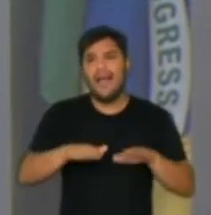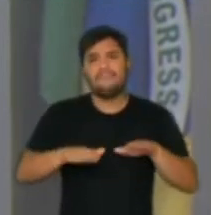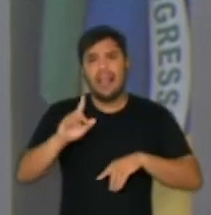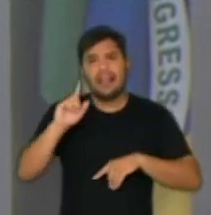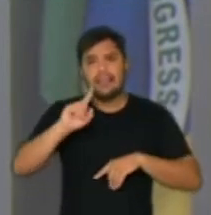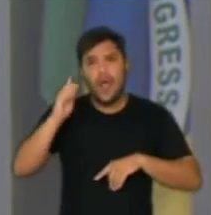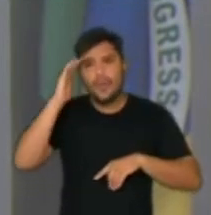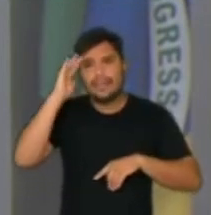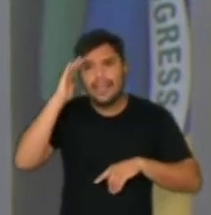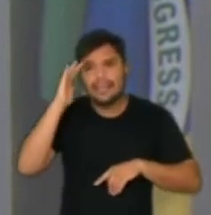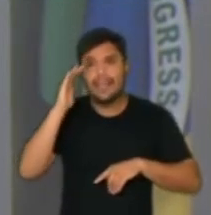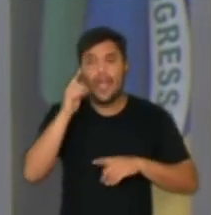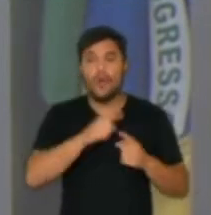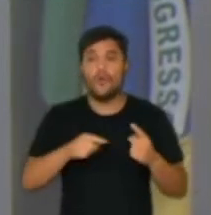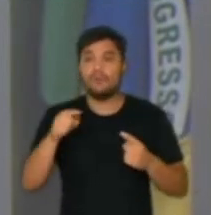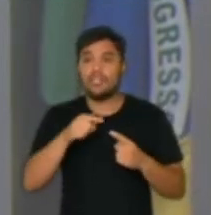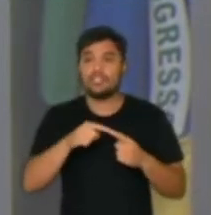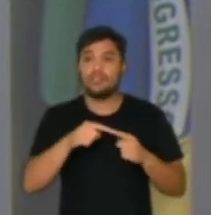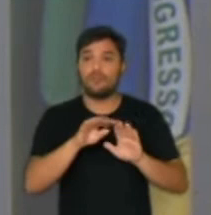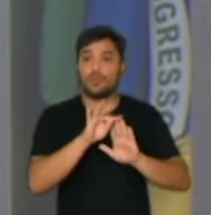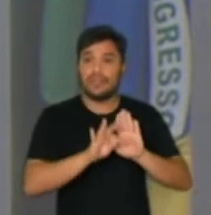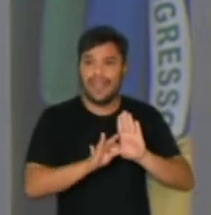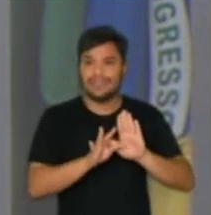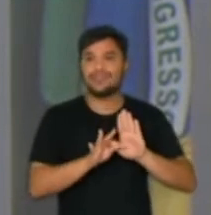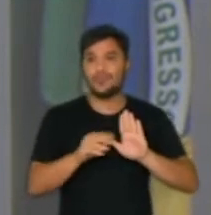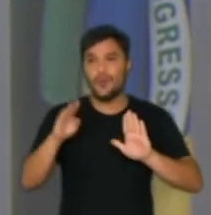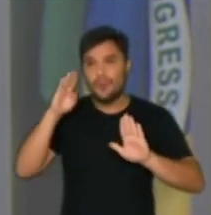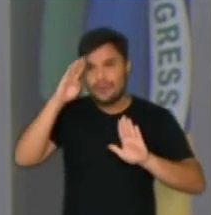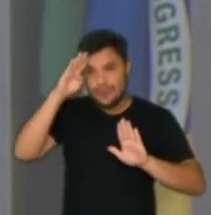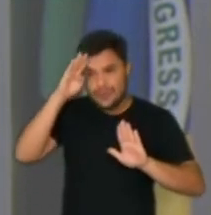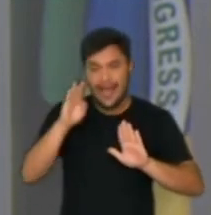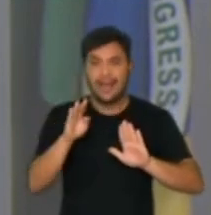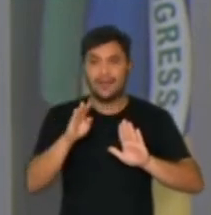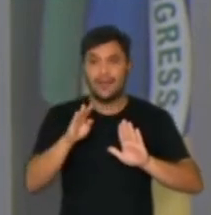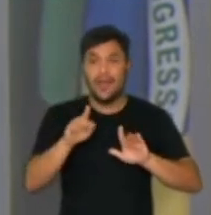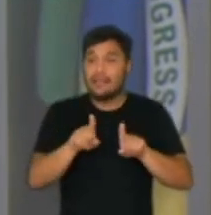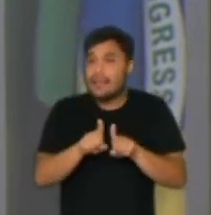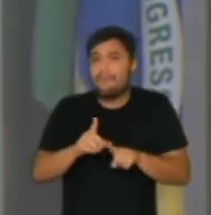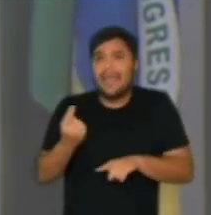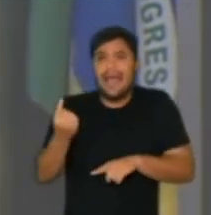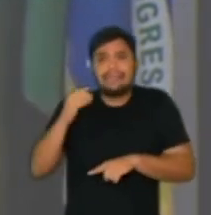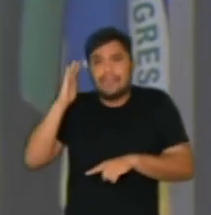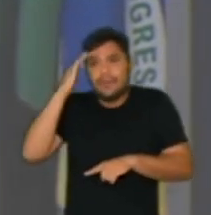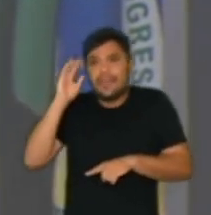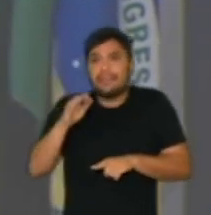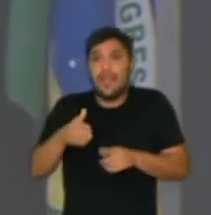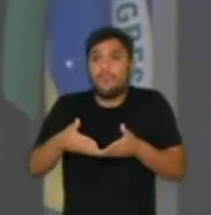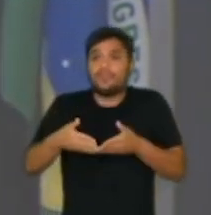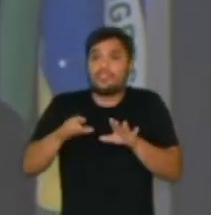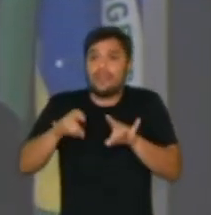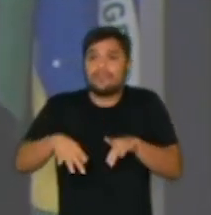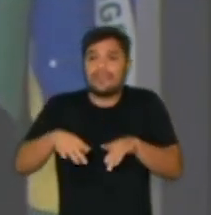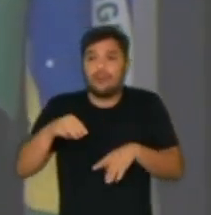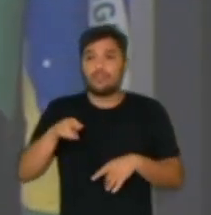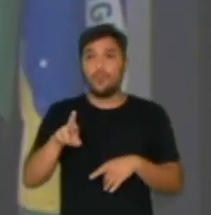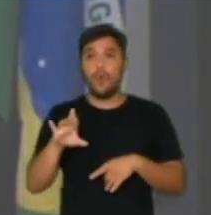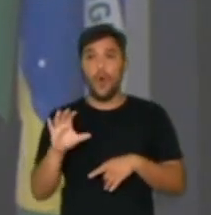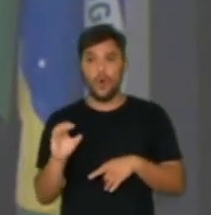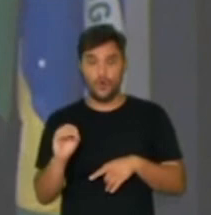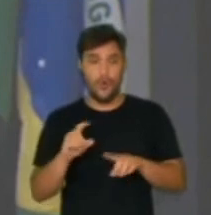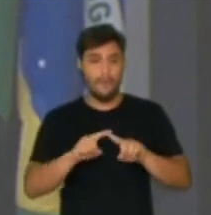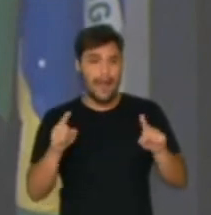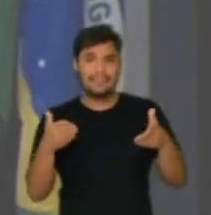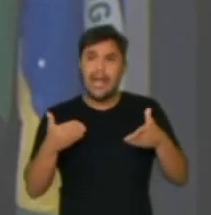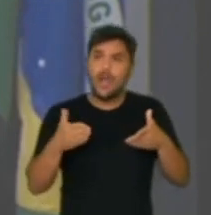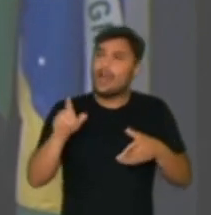propósito dessa nota do presidente da República, assim como muitos não entenderam o pedido de demissão de Moro lá atrás. Mas hoje a história conta quem